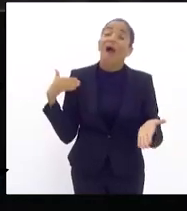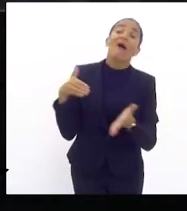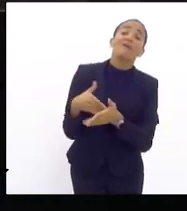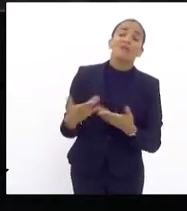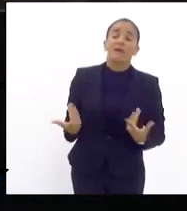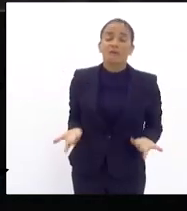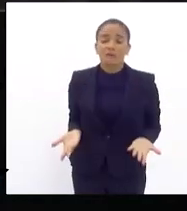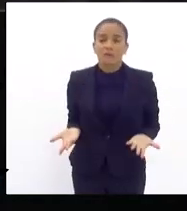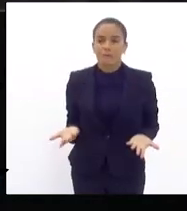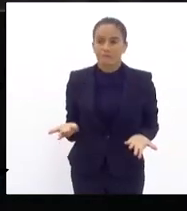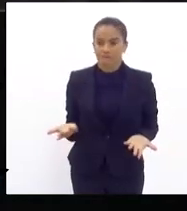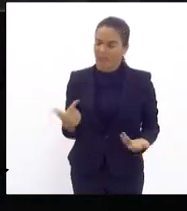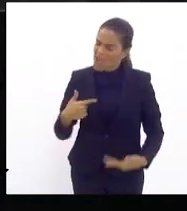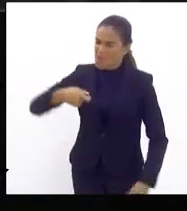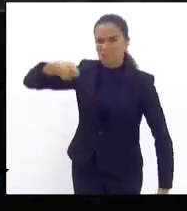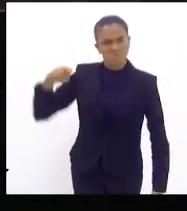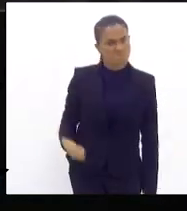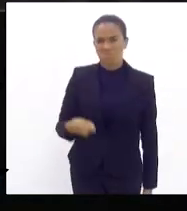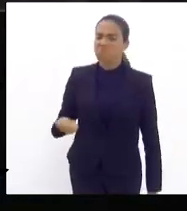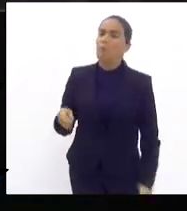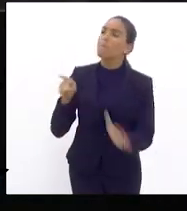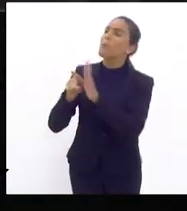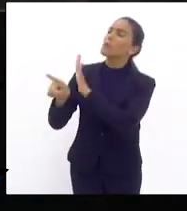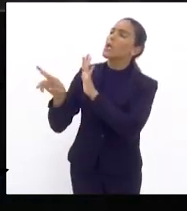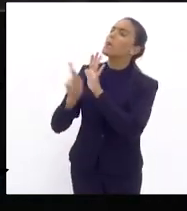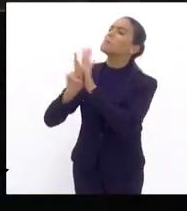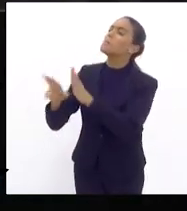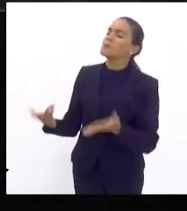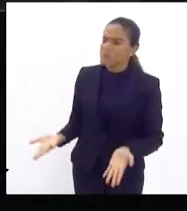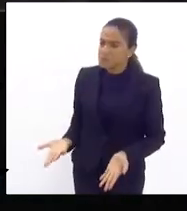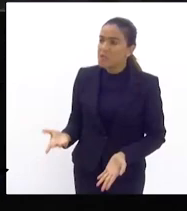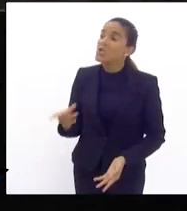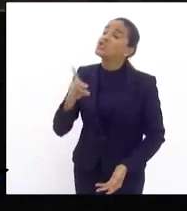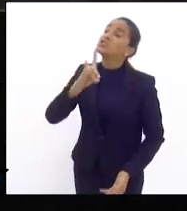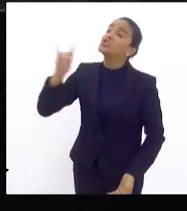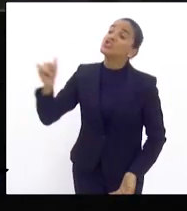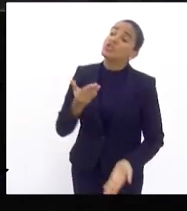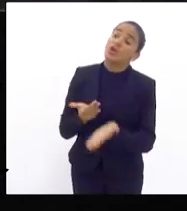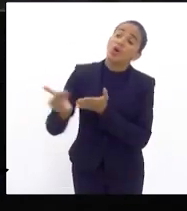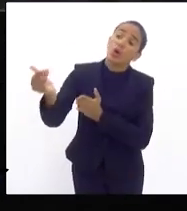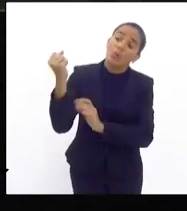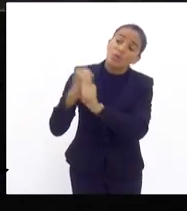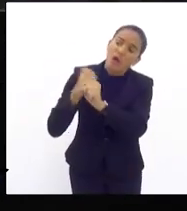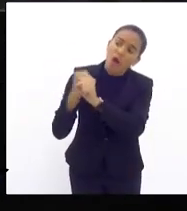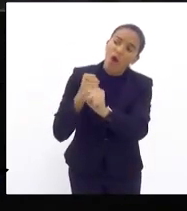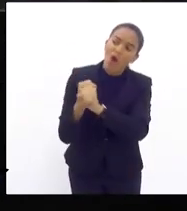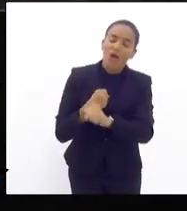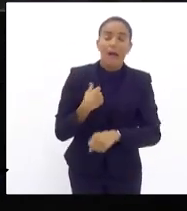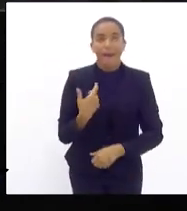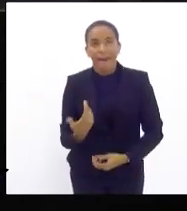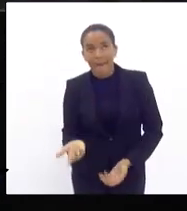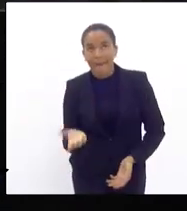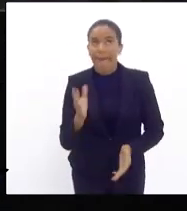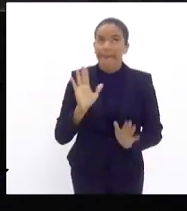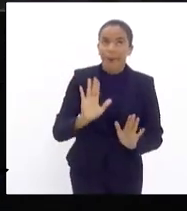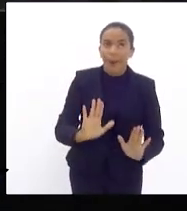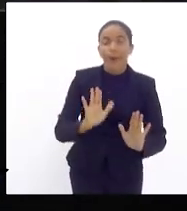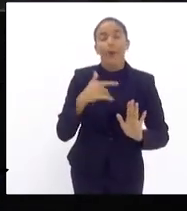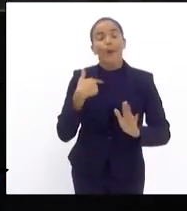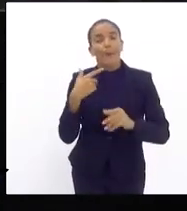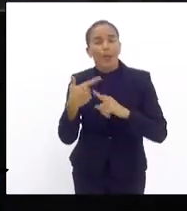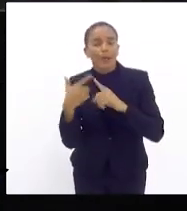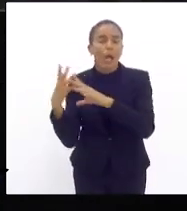aí hoje eu fui taxativo e perguntei ao representante quando vai dar início às obras aí falou que de acordo com aquilo que foi